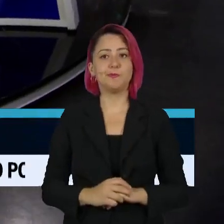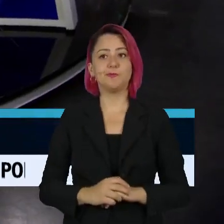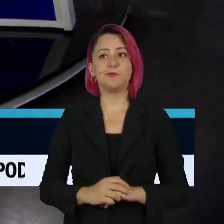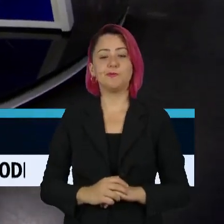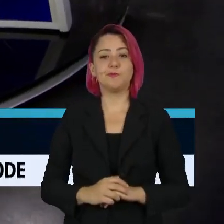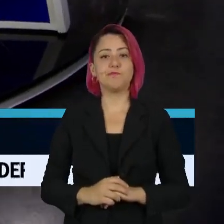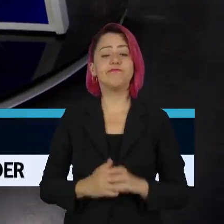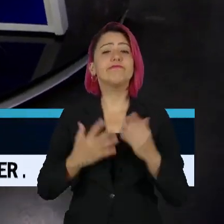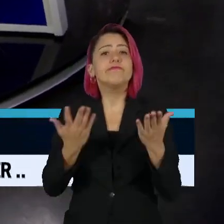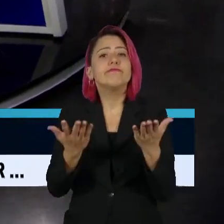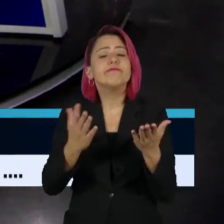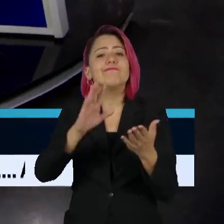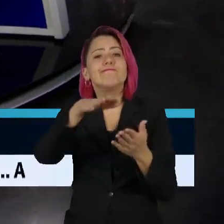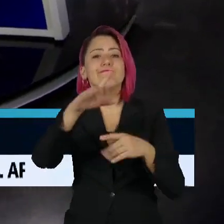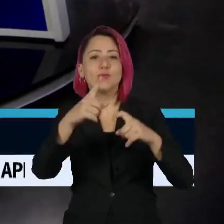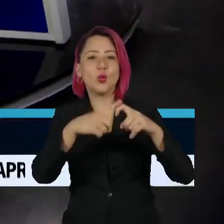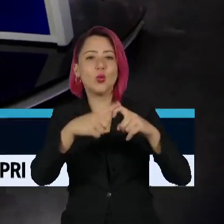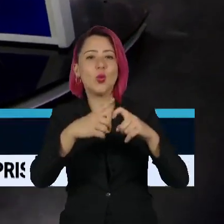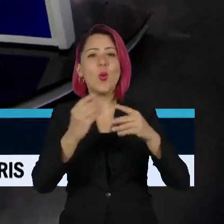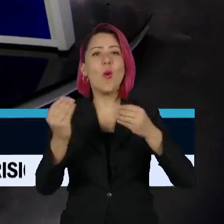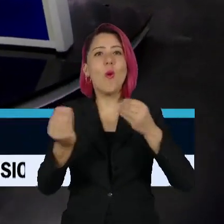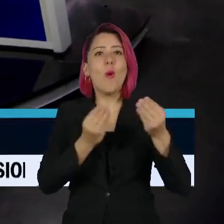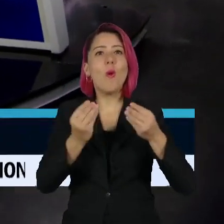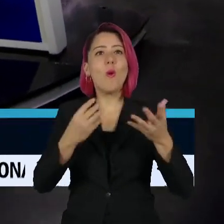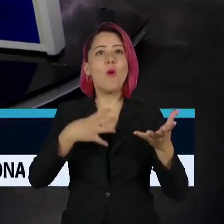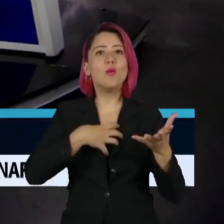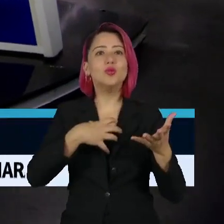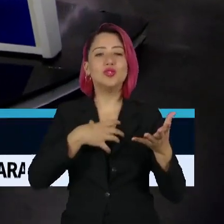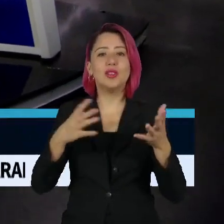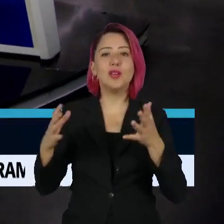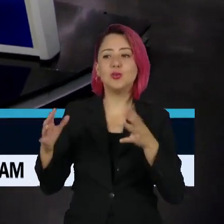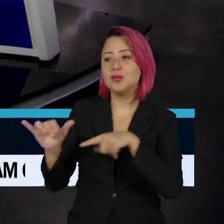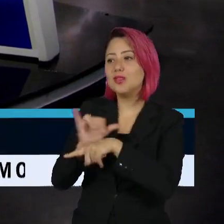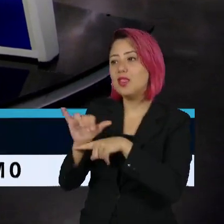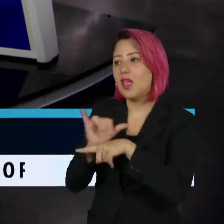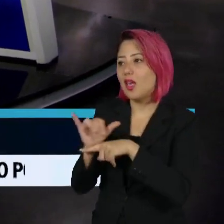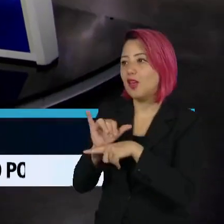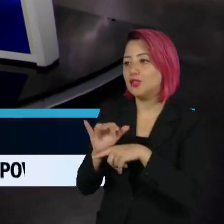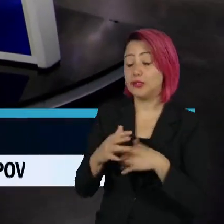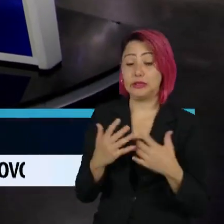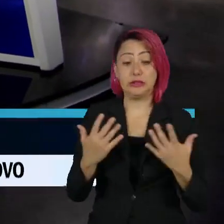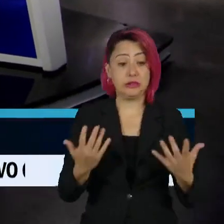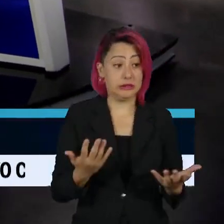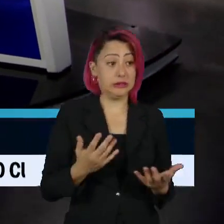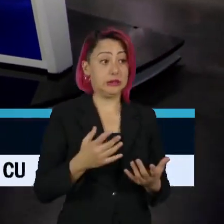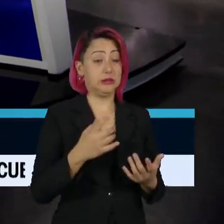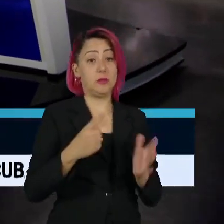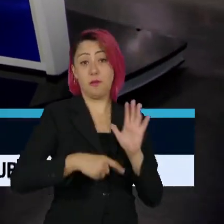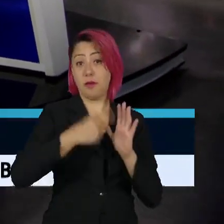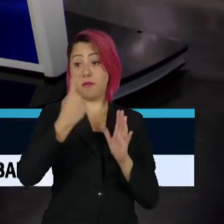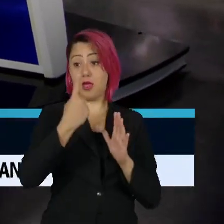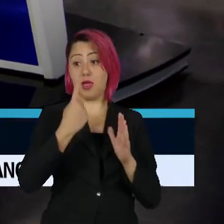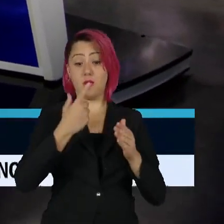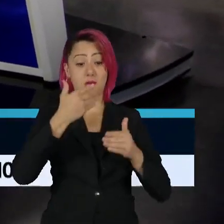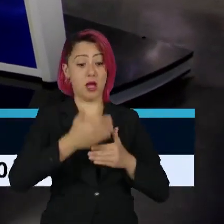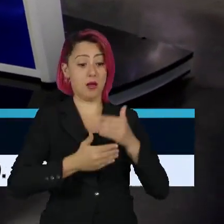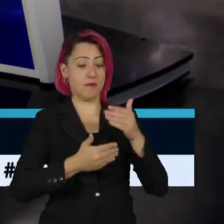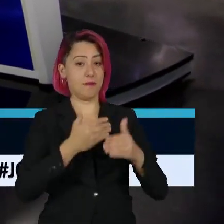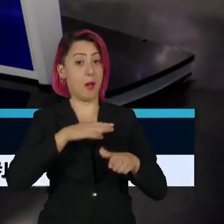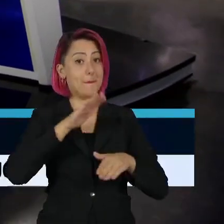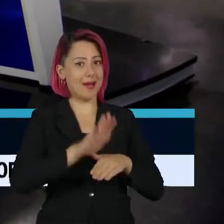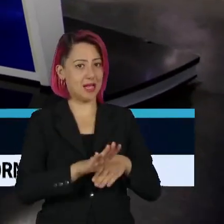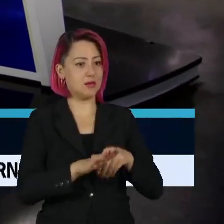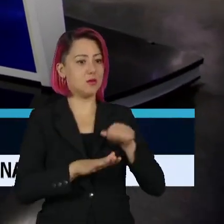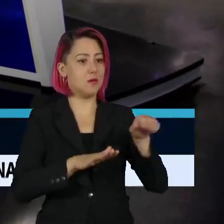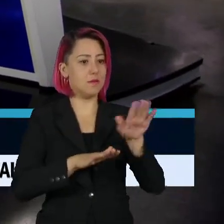Qual o caminho, doutor Gonzalo, para a gente não ver isso que a reportagem trouxe? Em parte foi colocado, o primeiro, o caminho é que as